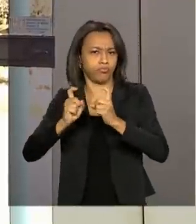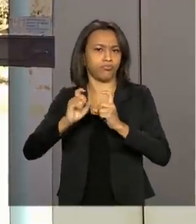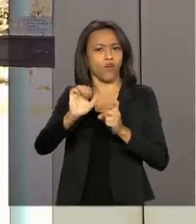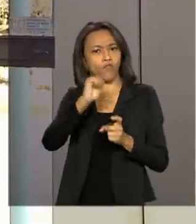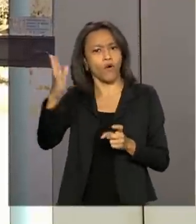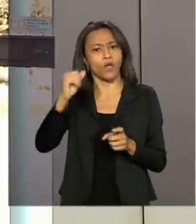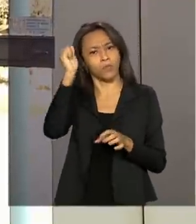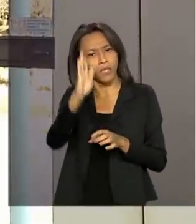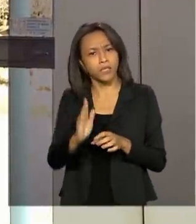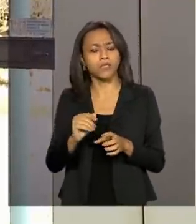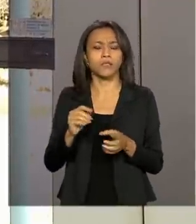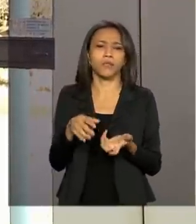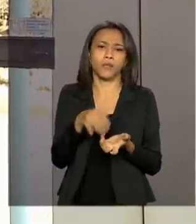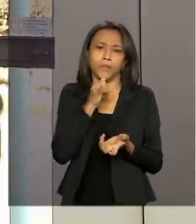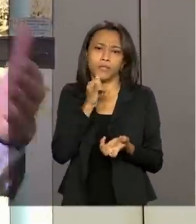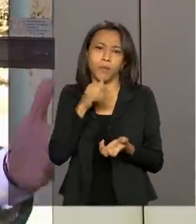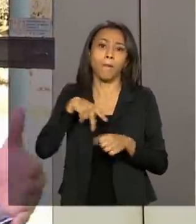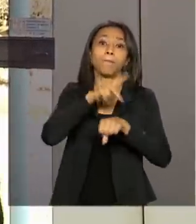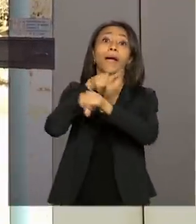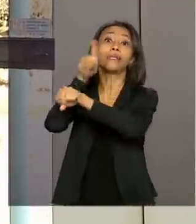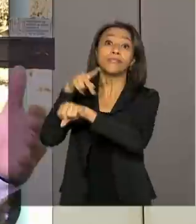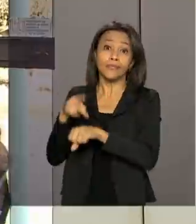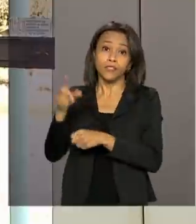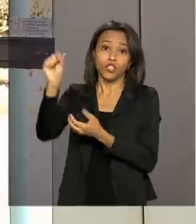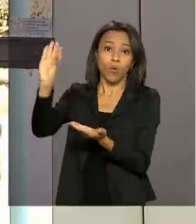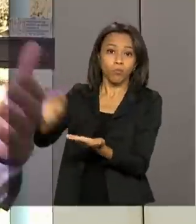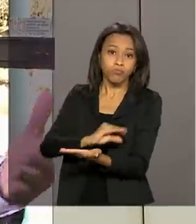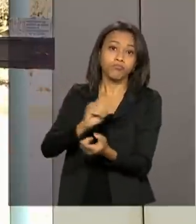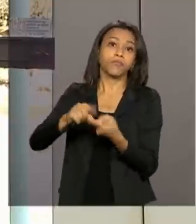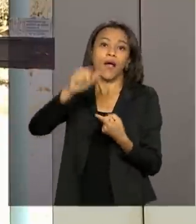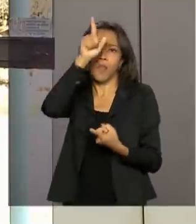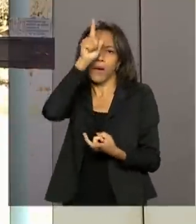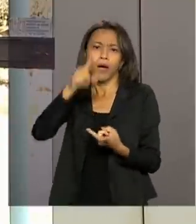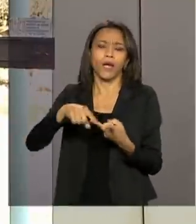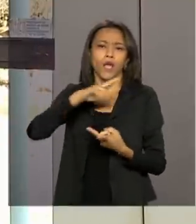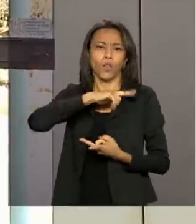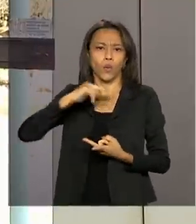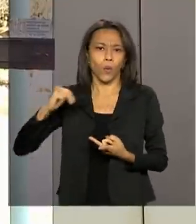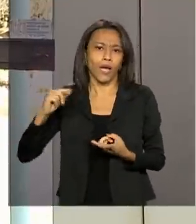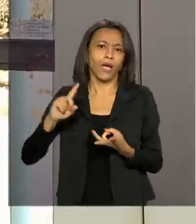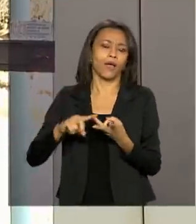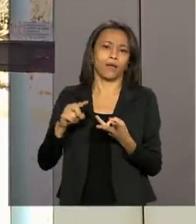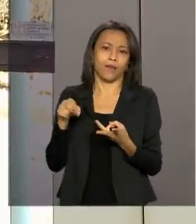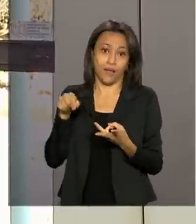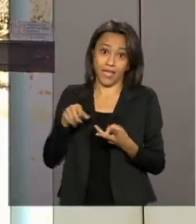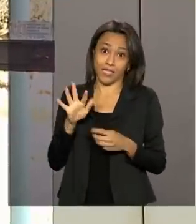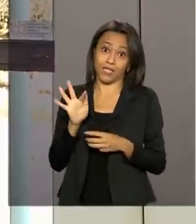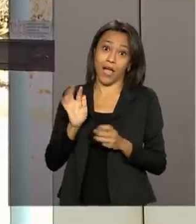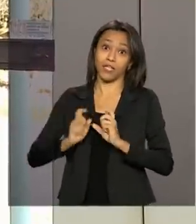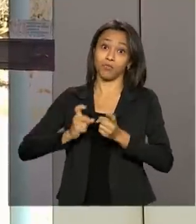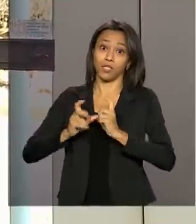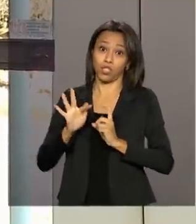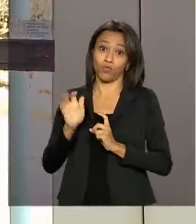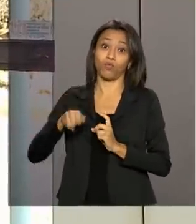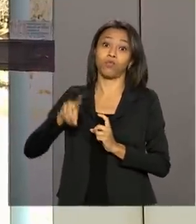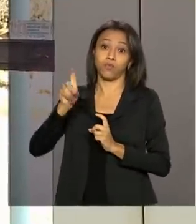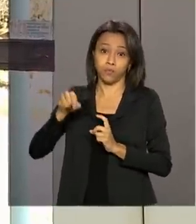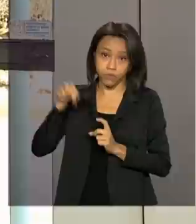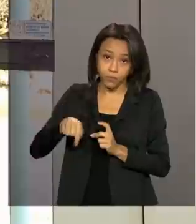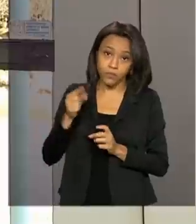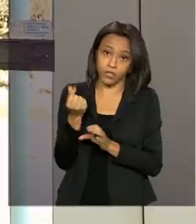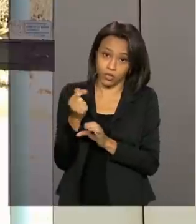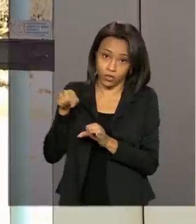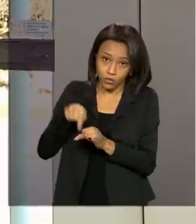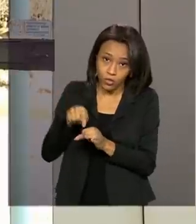exterior, países que financiam, Alemanha e Noruega, o fundo Amazônia, em relação a essa